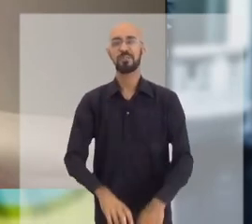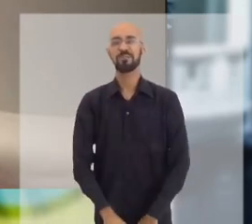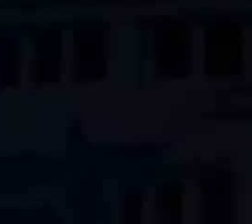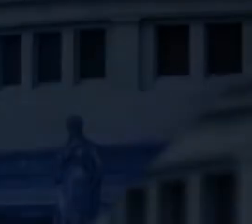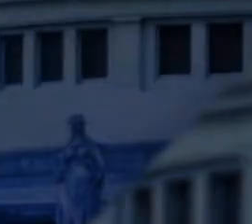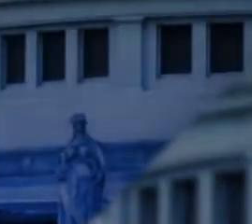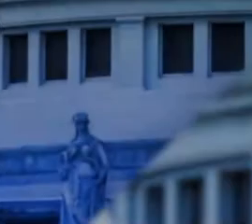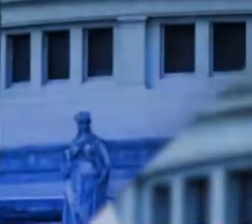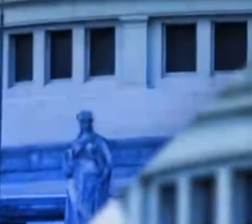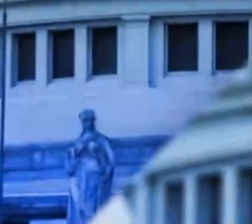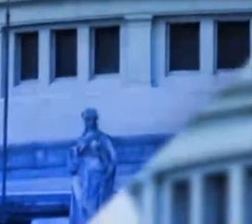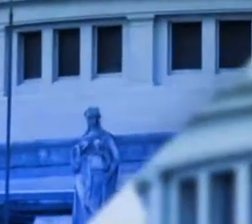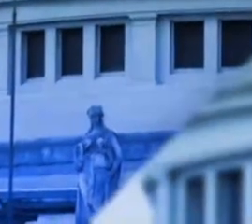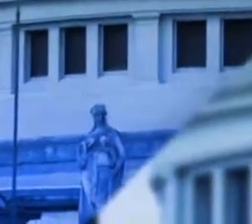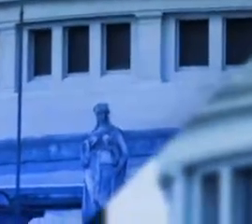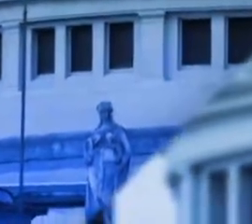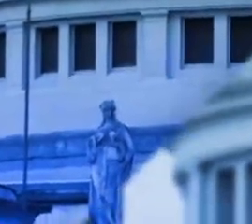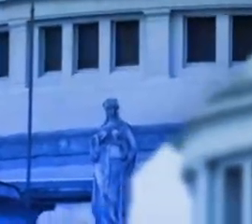voltamos.